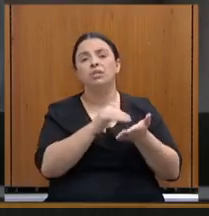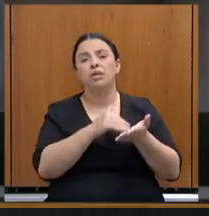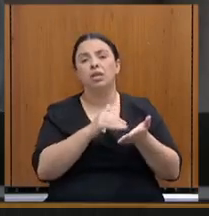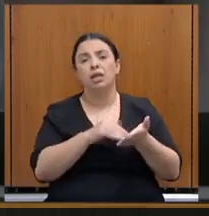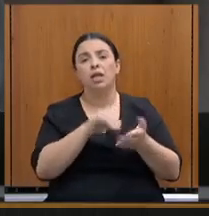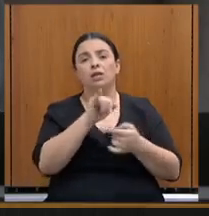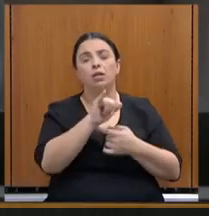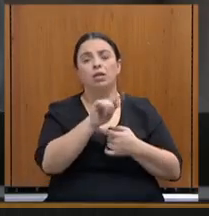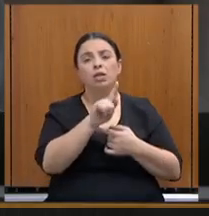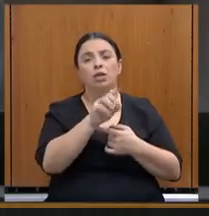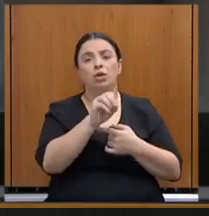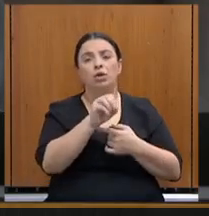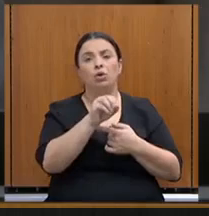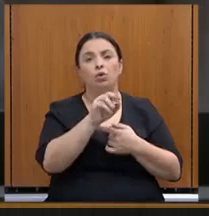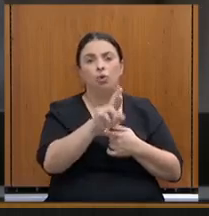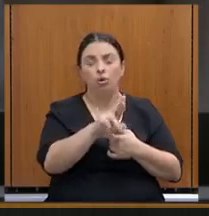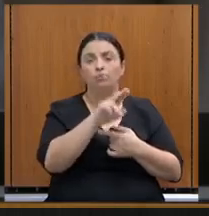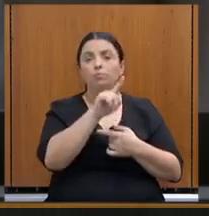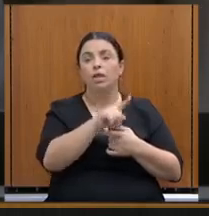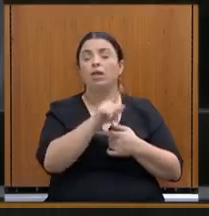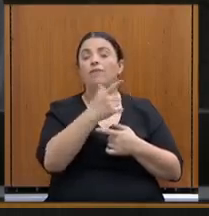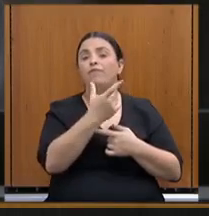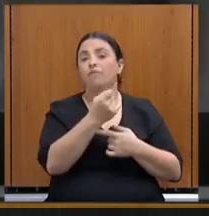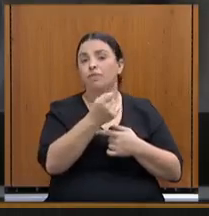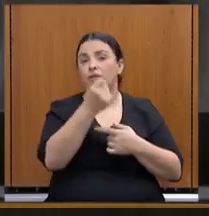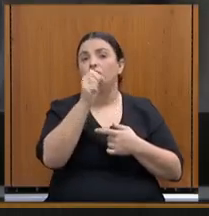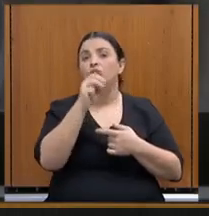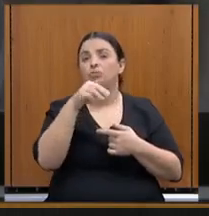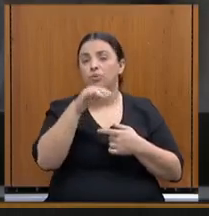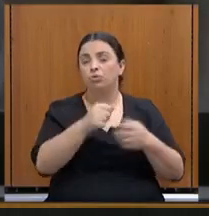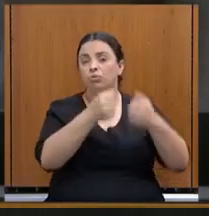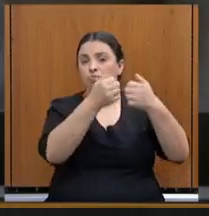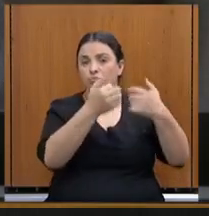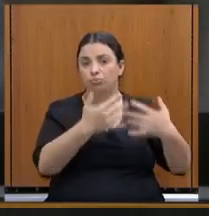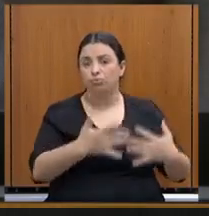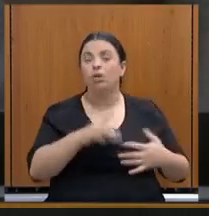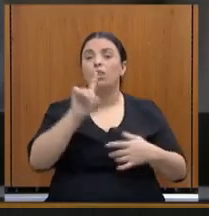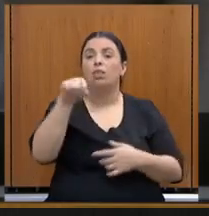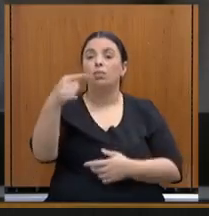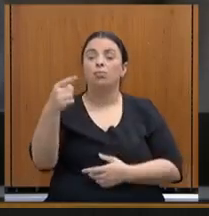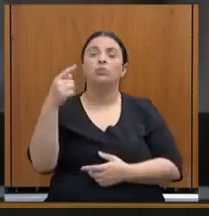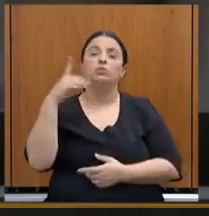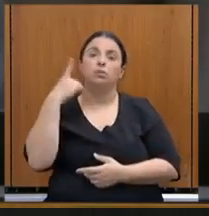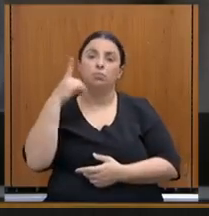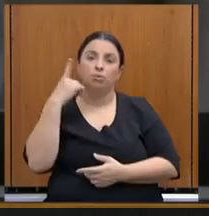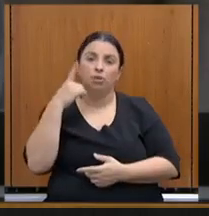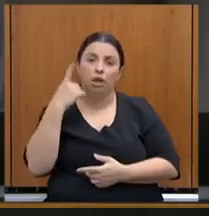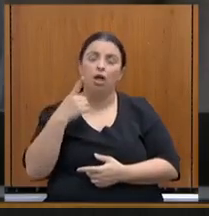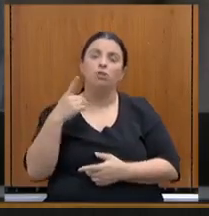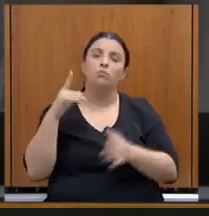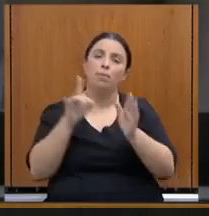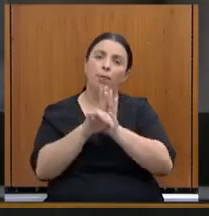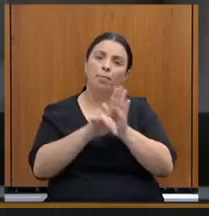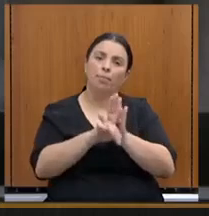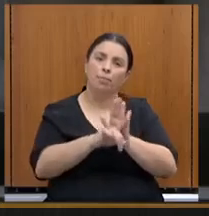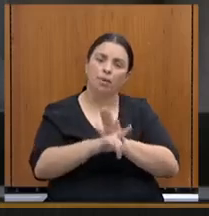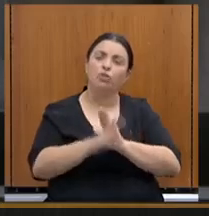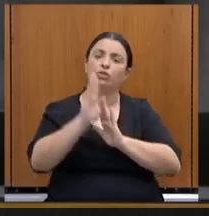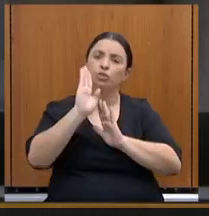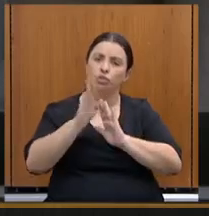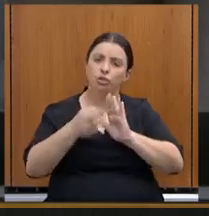de até 20 minutos para sua exposição e após será concedida a palavra aos deputados e deputadas, conforme a regra,